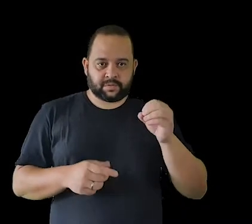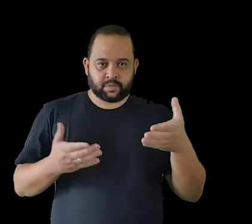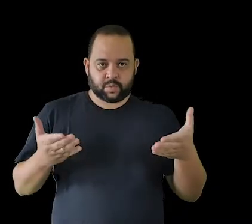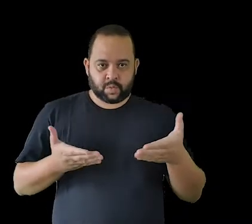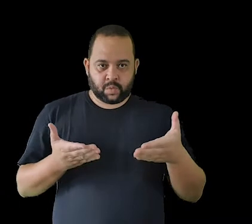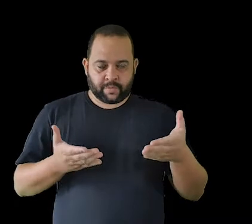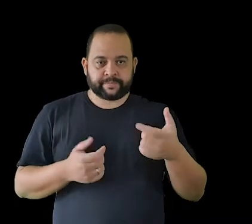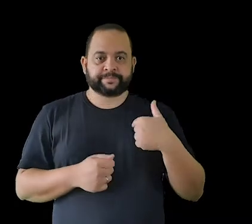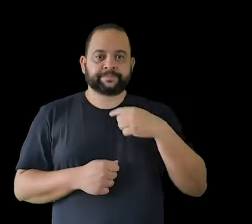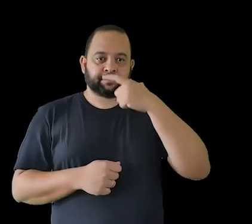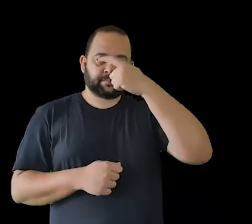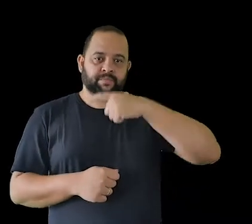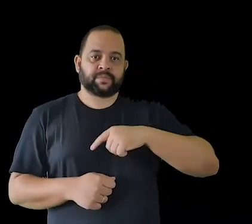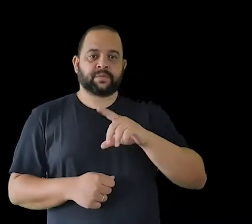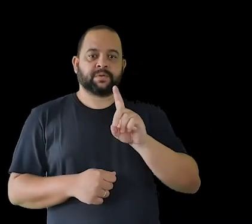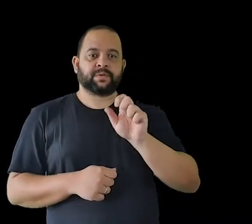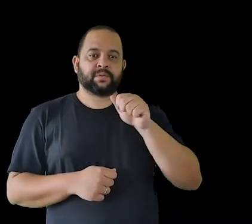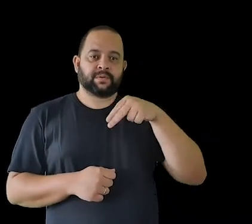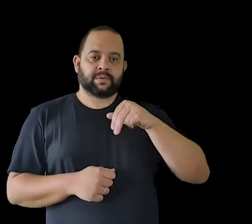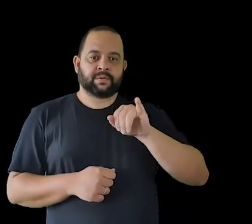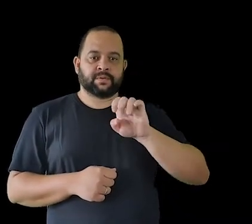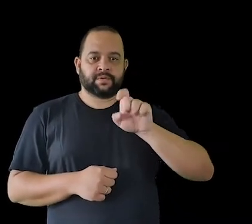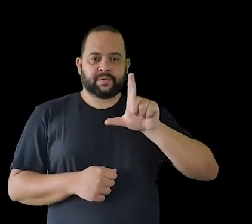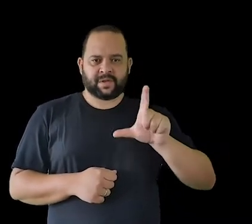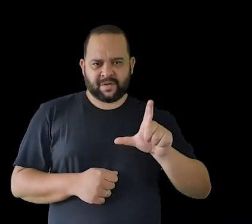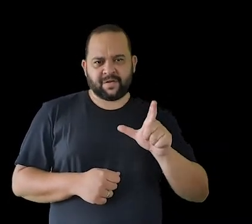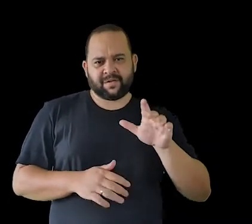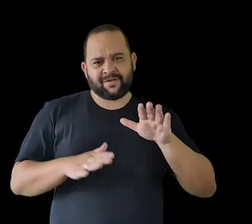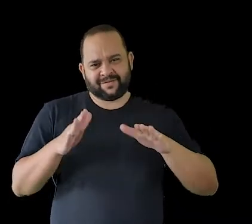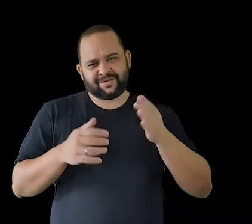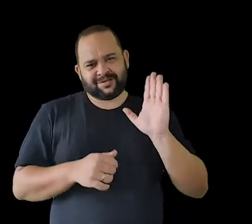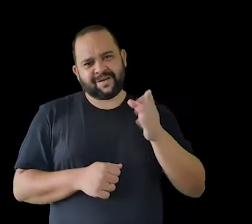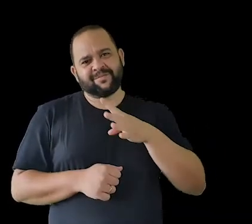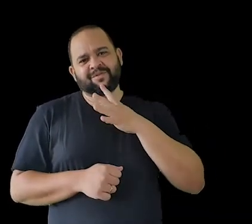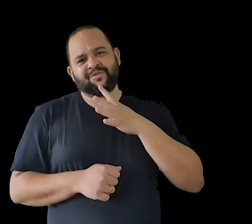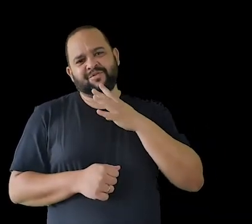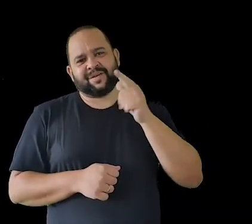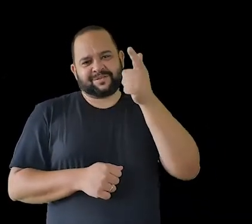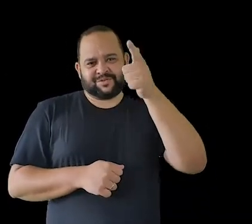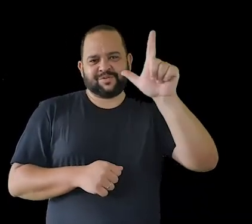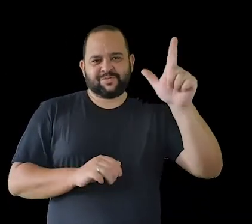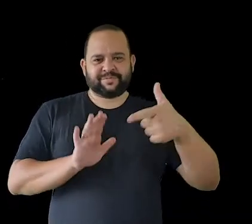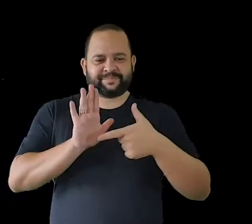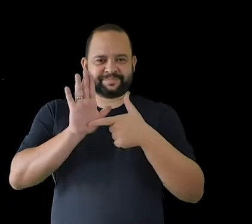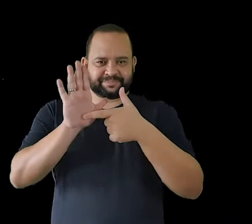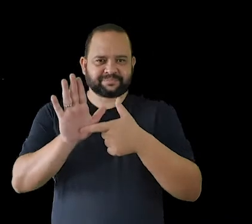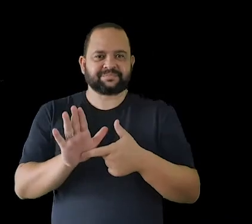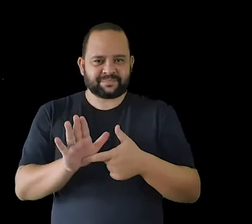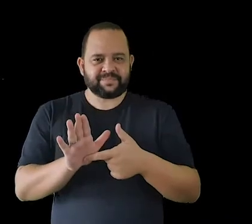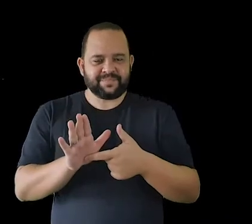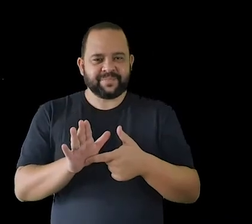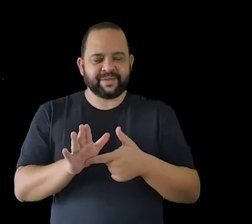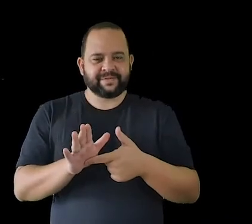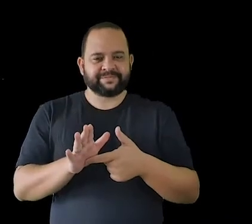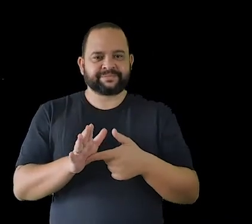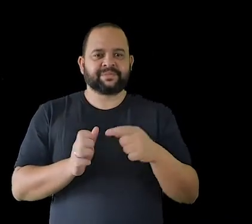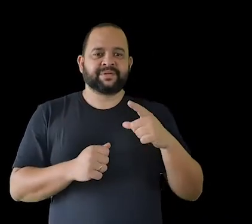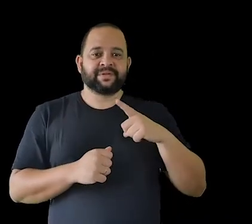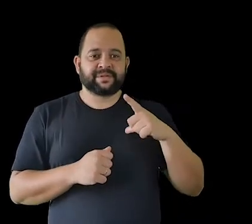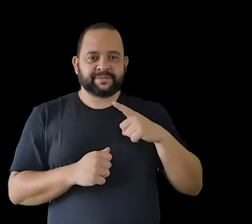O meu nome é Daniel Mota, talvez vocês me conheçam de outras apresentações, de outros pré-concertos, e hoje eu vou